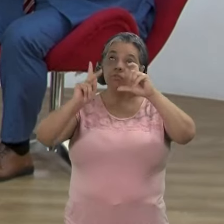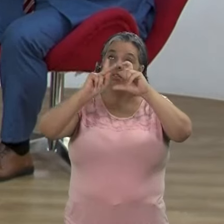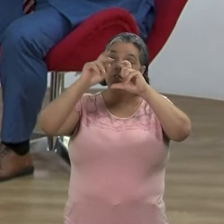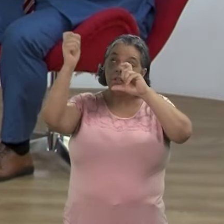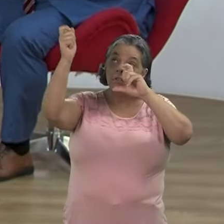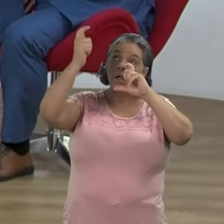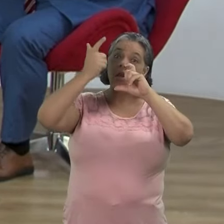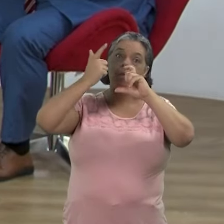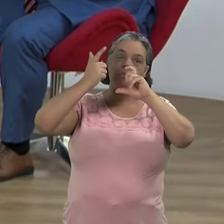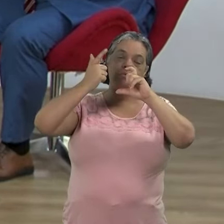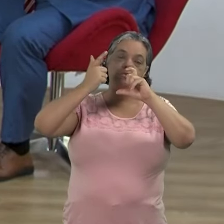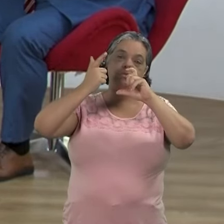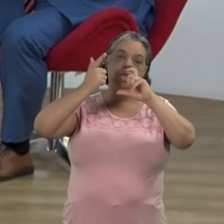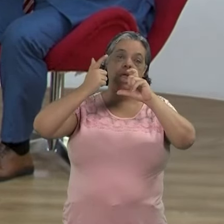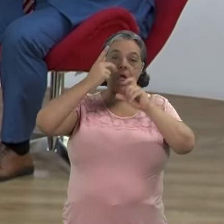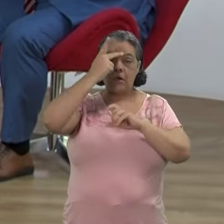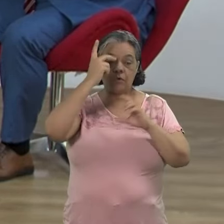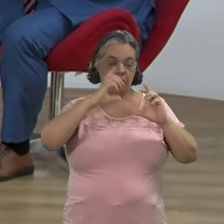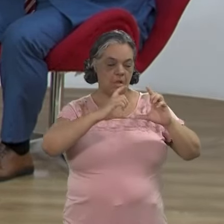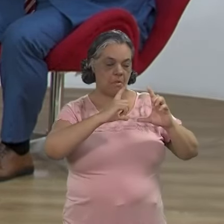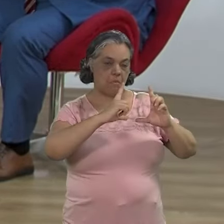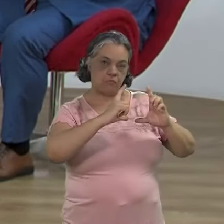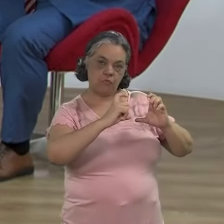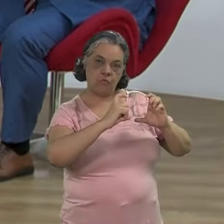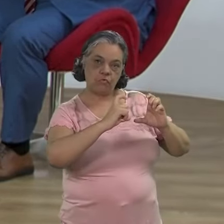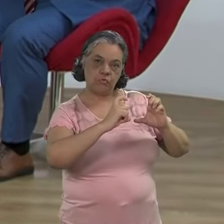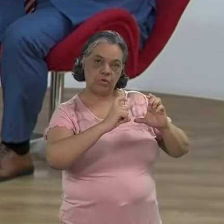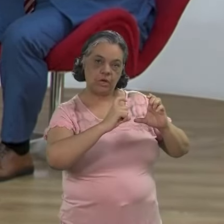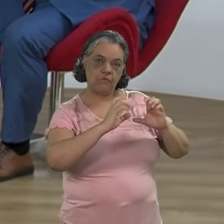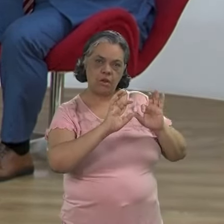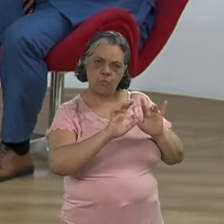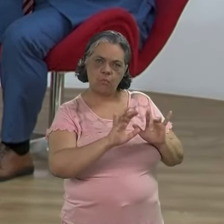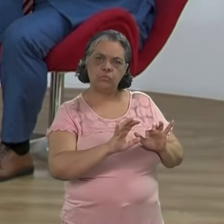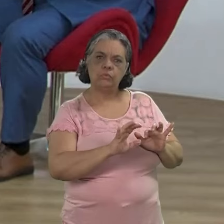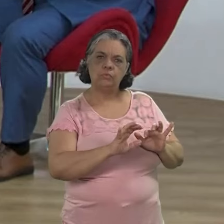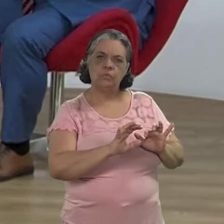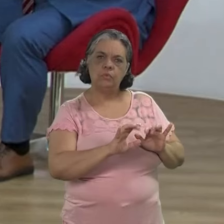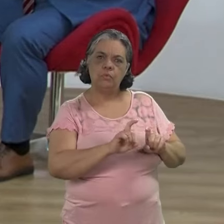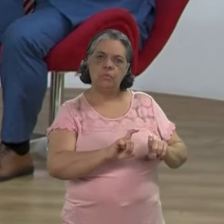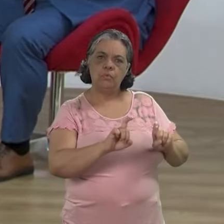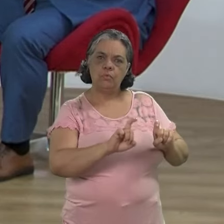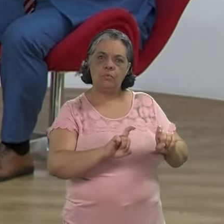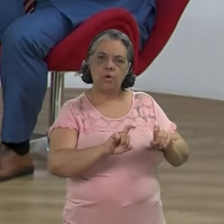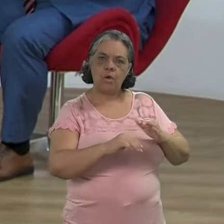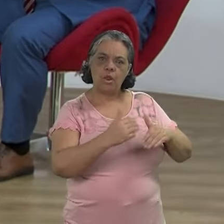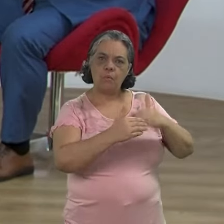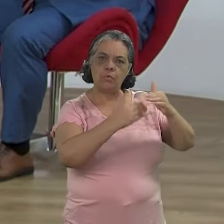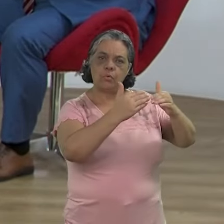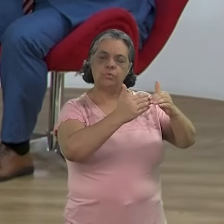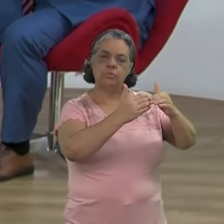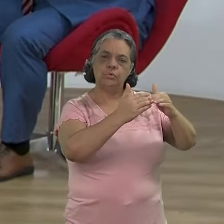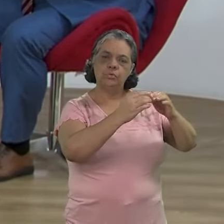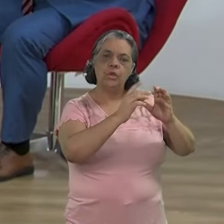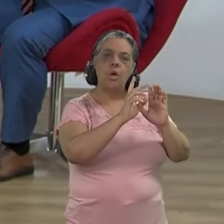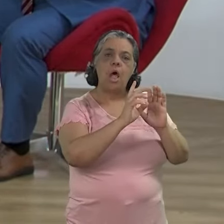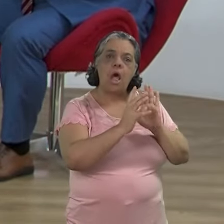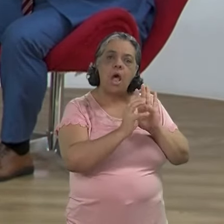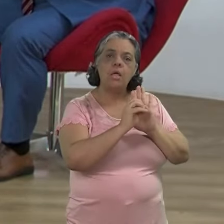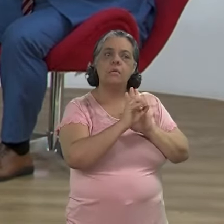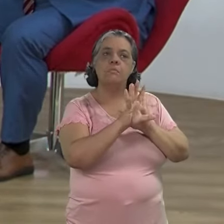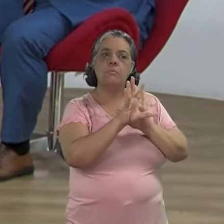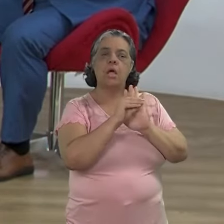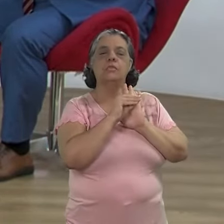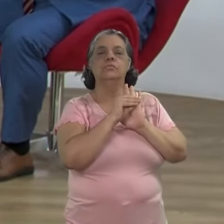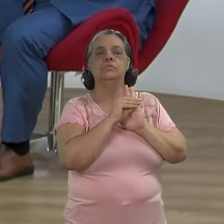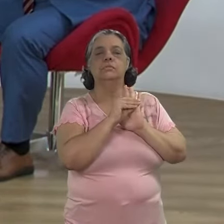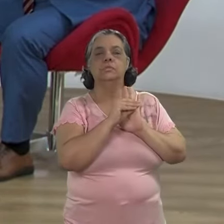na medida em que a máquina fotográfica ela é um computador, então ela produz uma imagem que não é